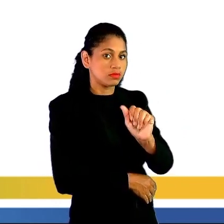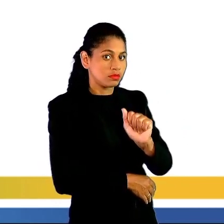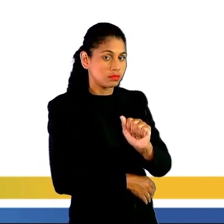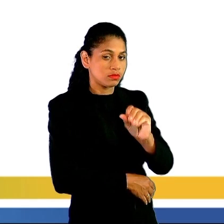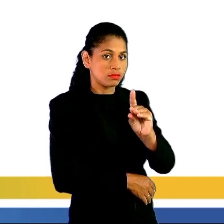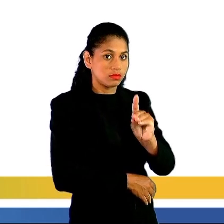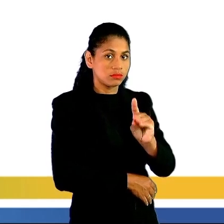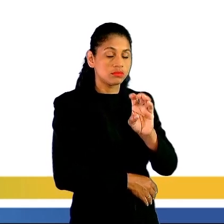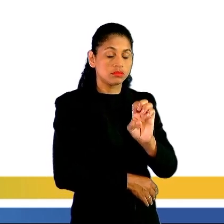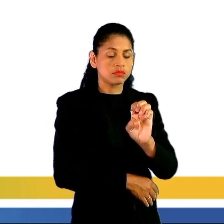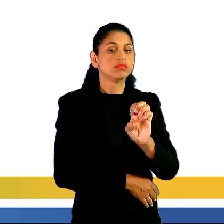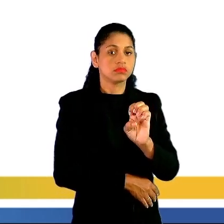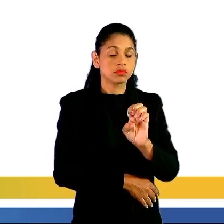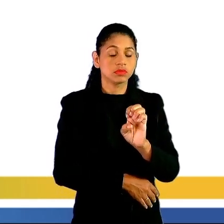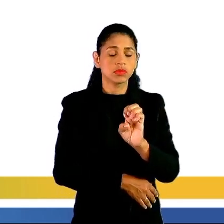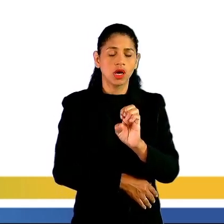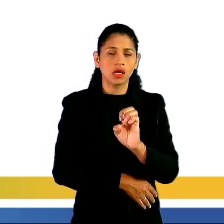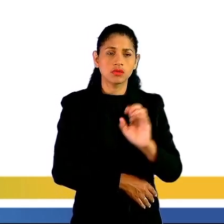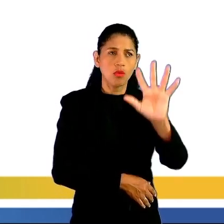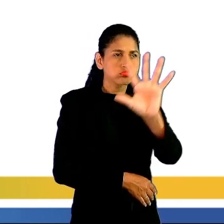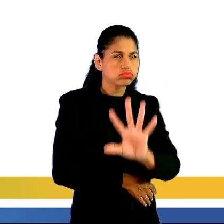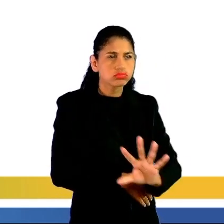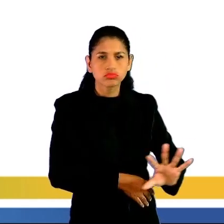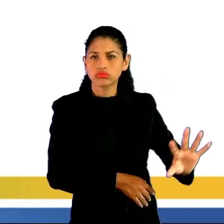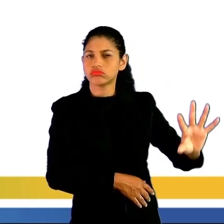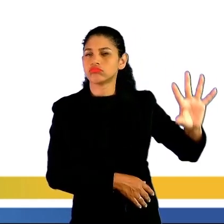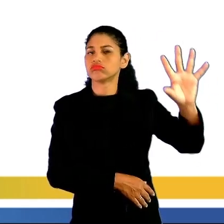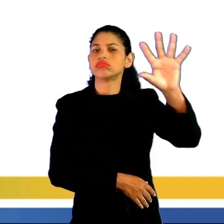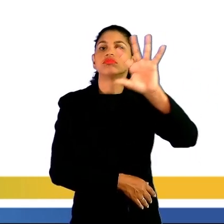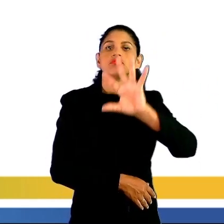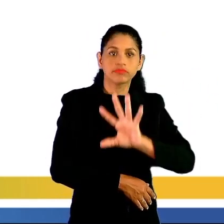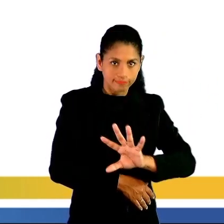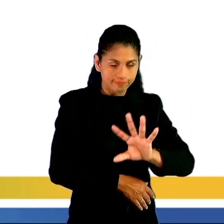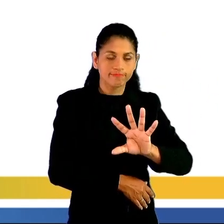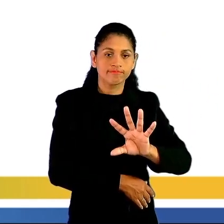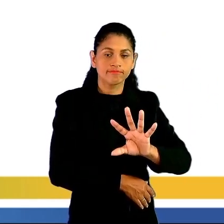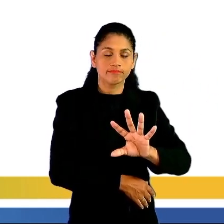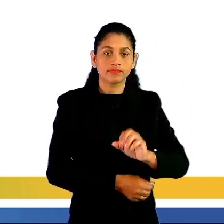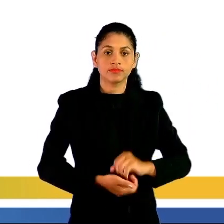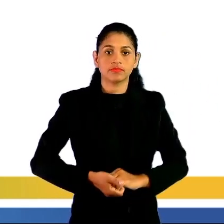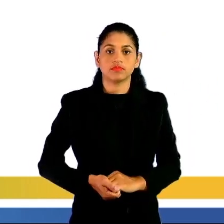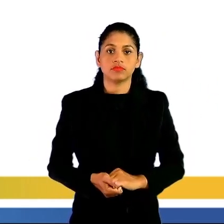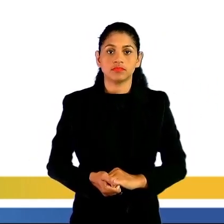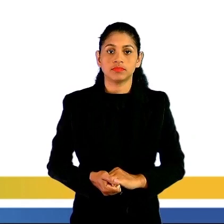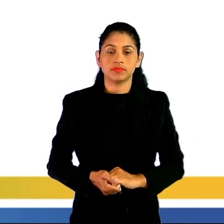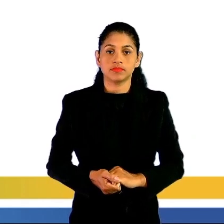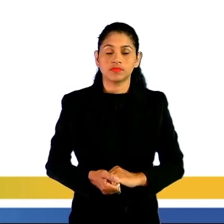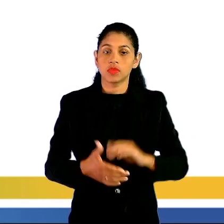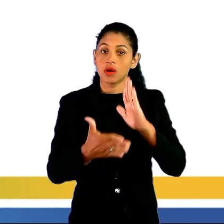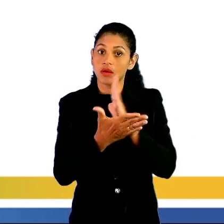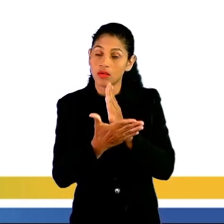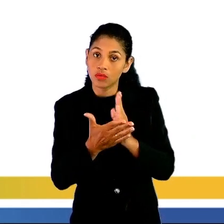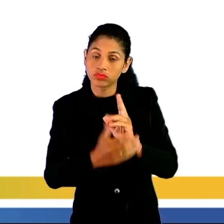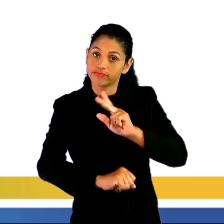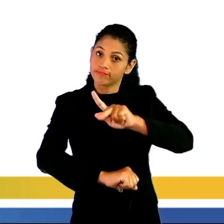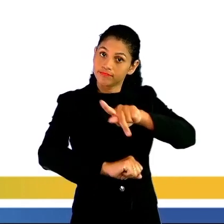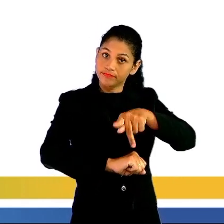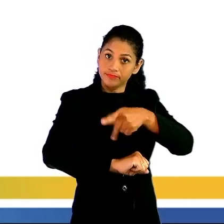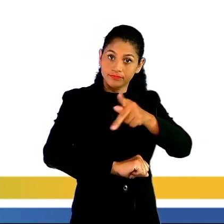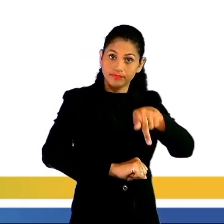internacionais. Elas valem em todos os lugares. Exceto em alguns países,